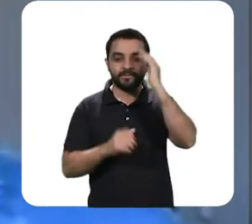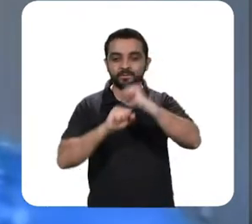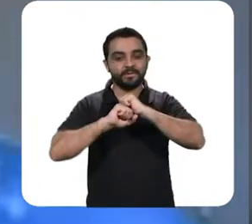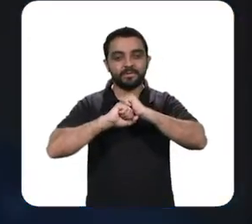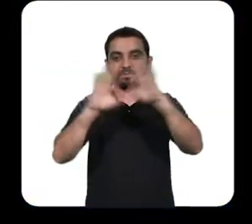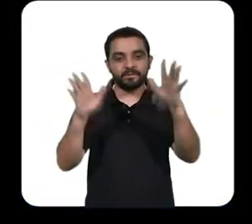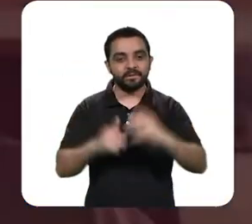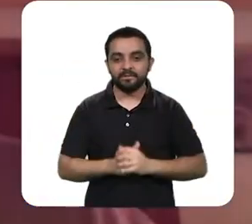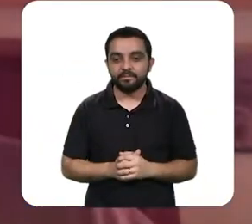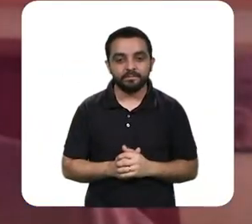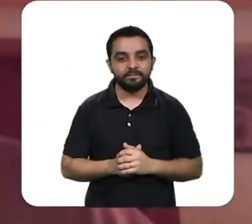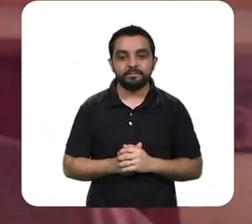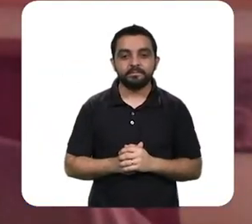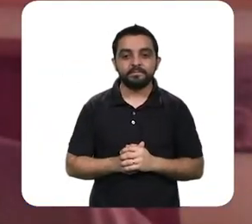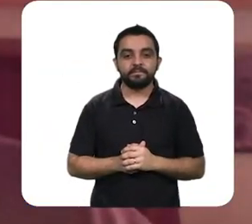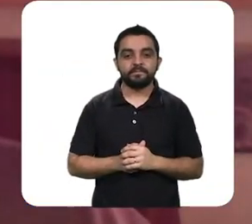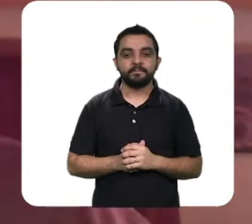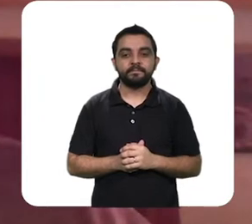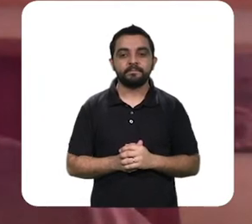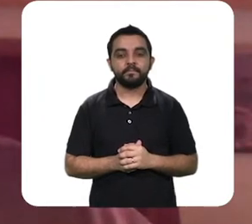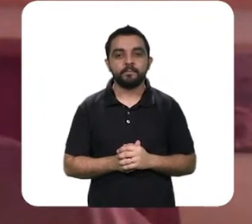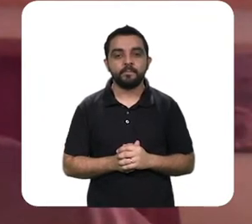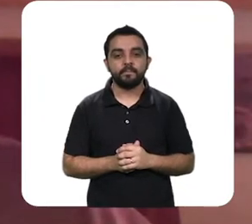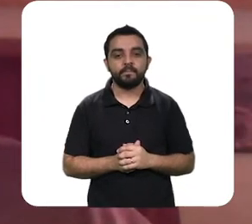era o que tem?